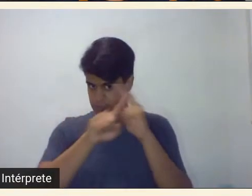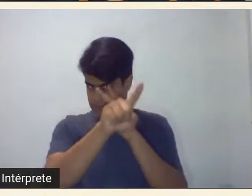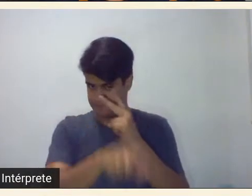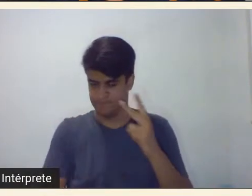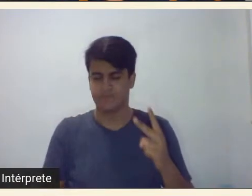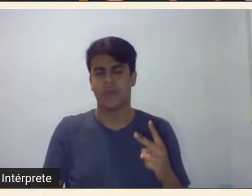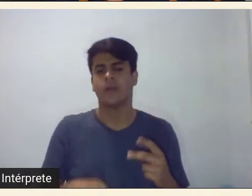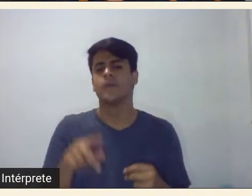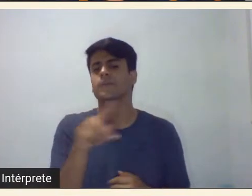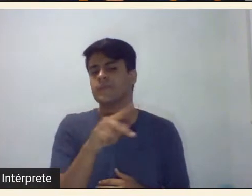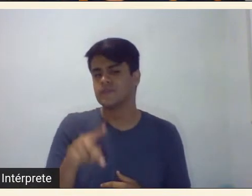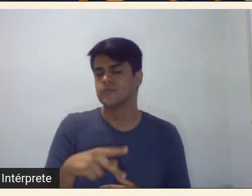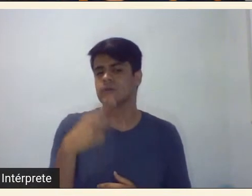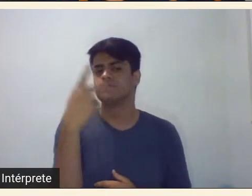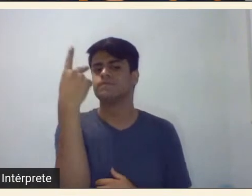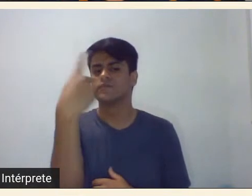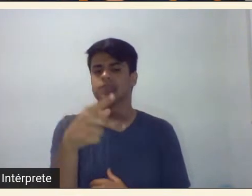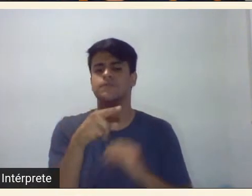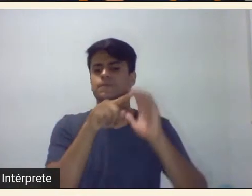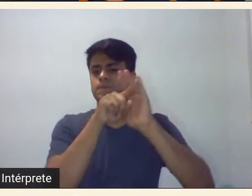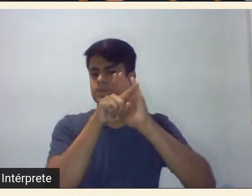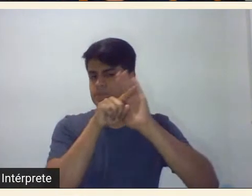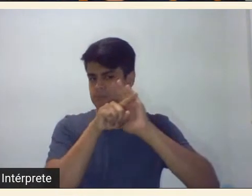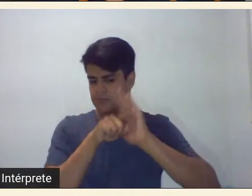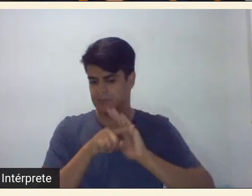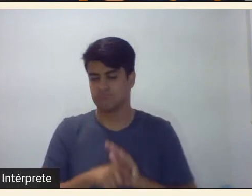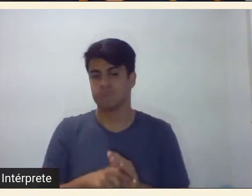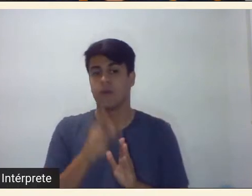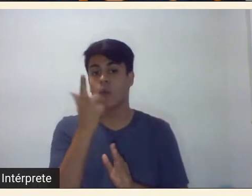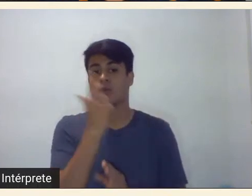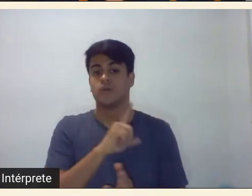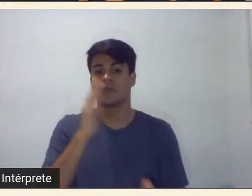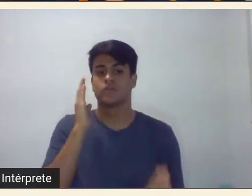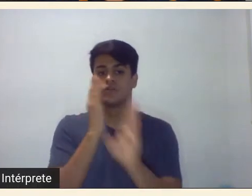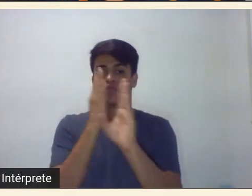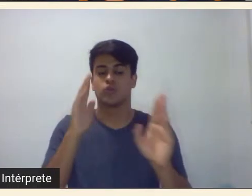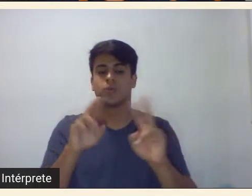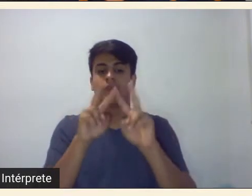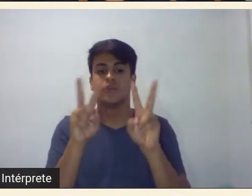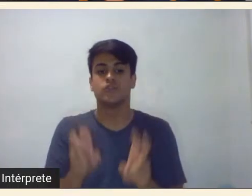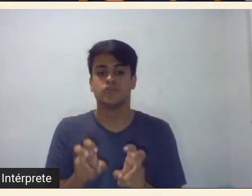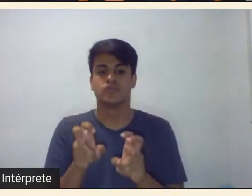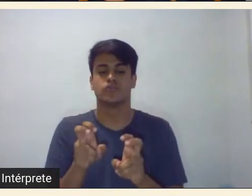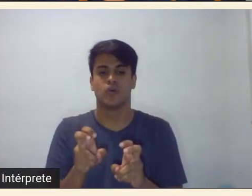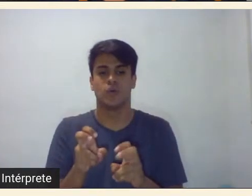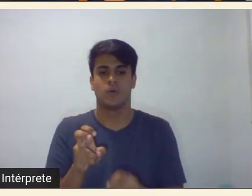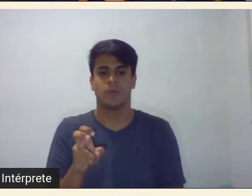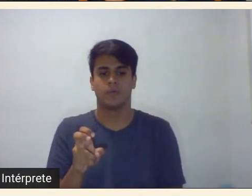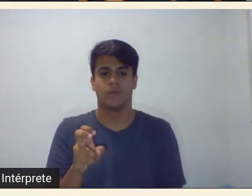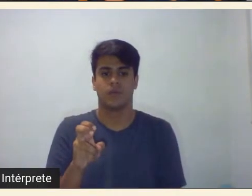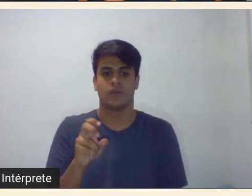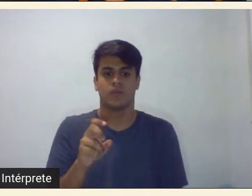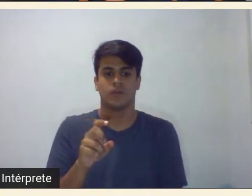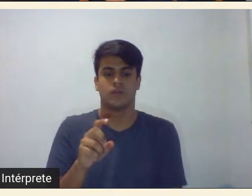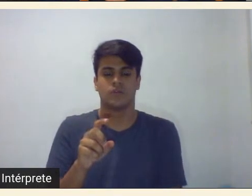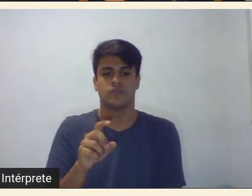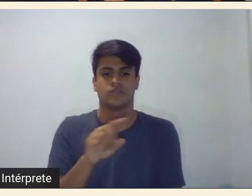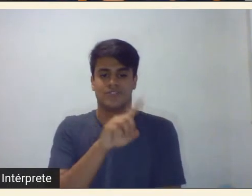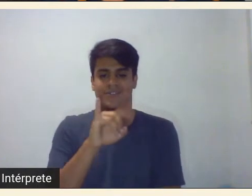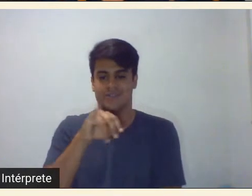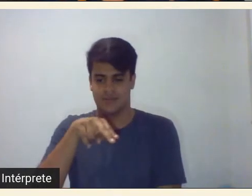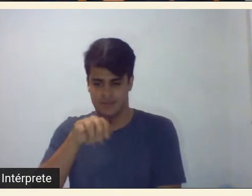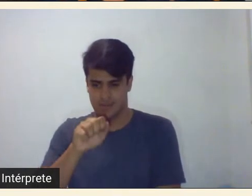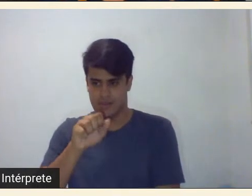Ivana nas suas pesquisas você descobriu mais informações sobre a formação artística de Zita na Aita